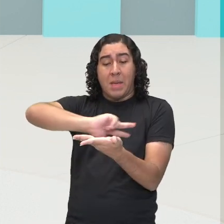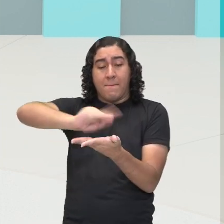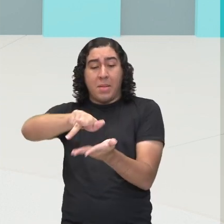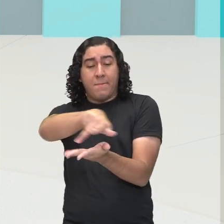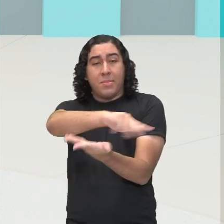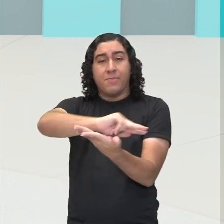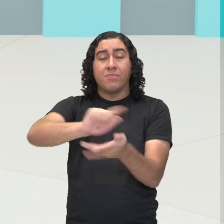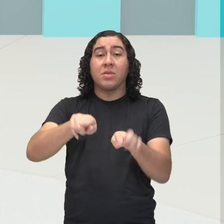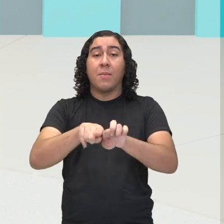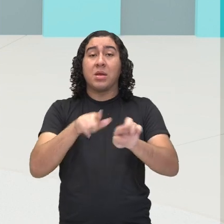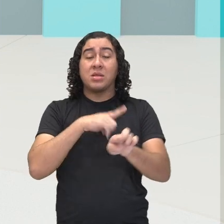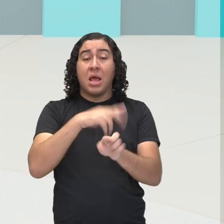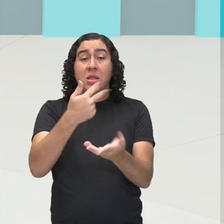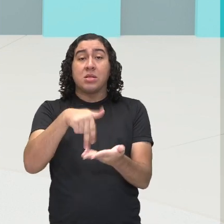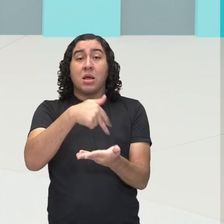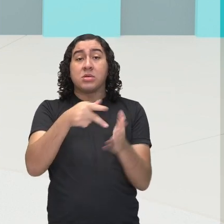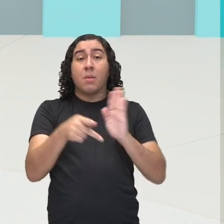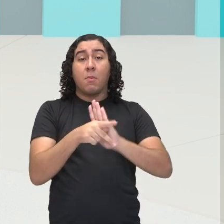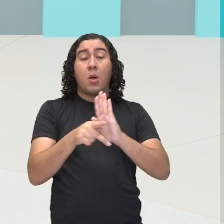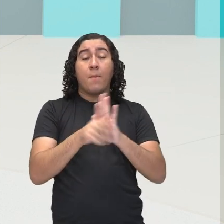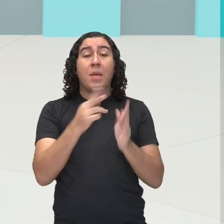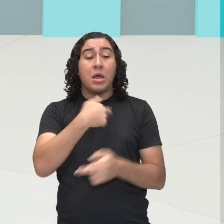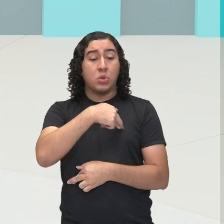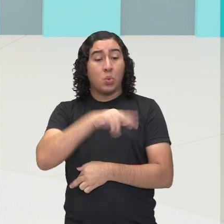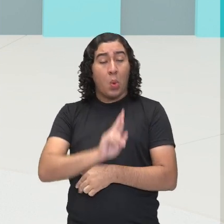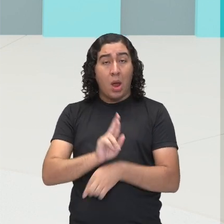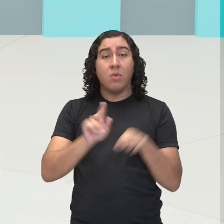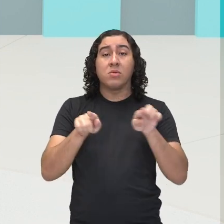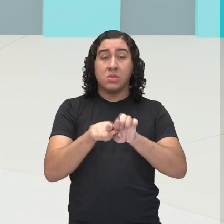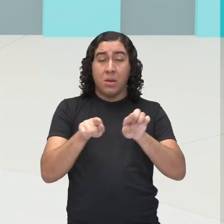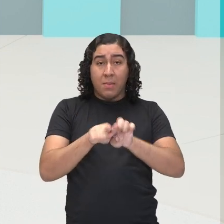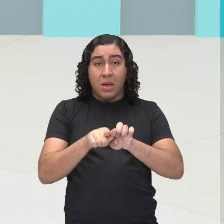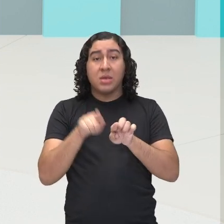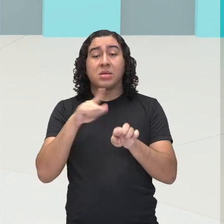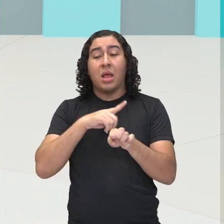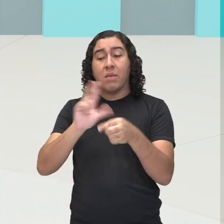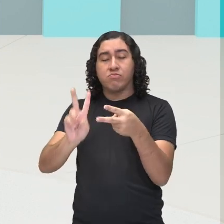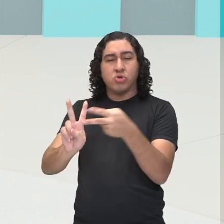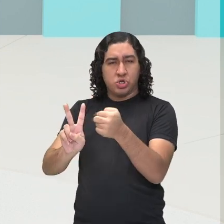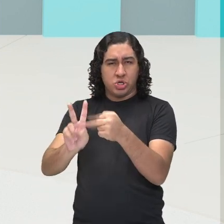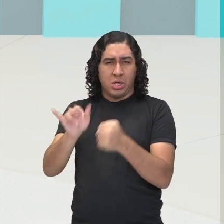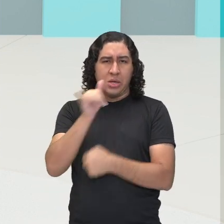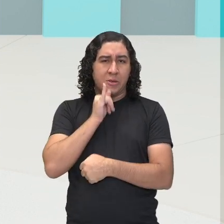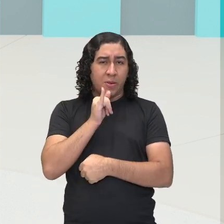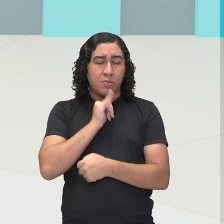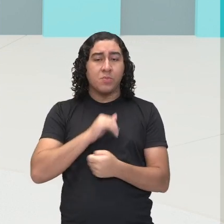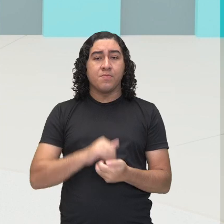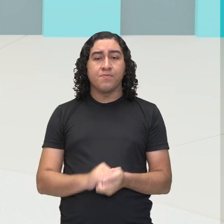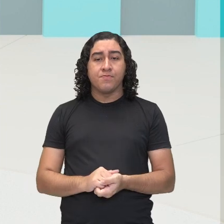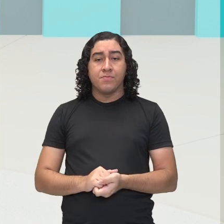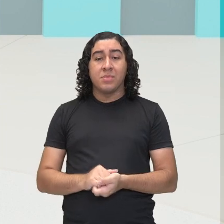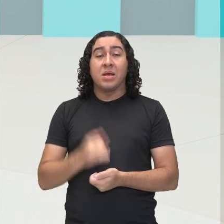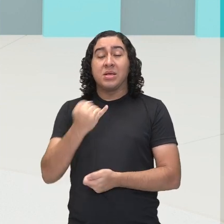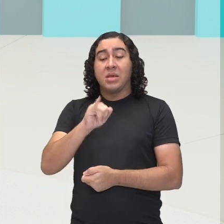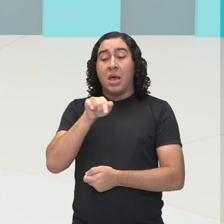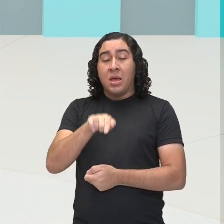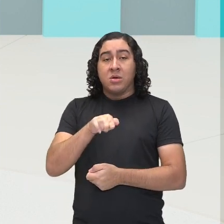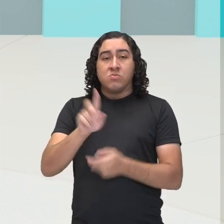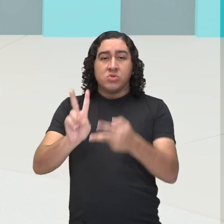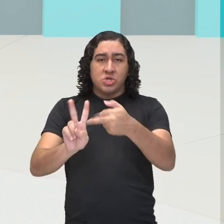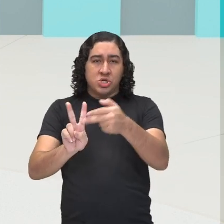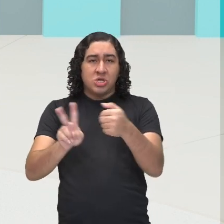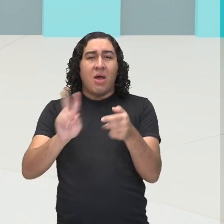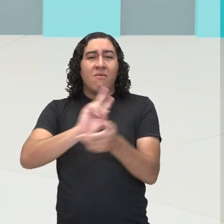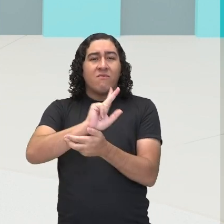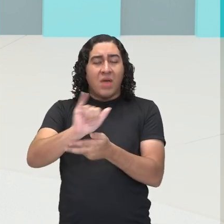ritualísticas, que até hoje os indígenas, quando eles fazem algum ritual sagrado,